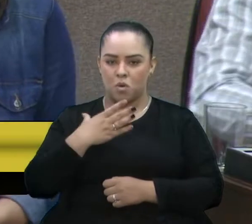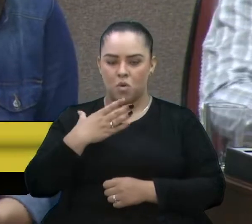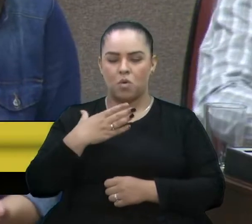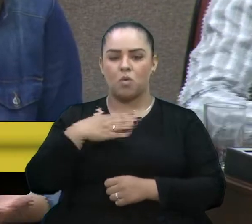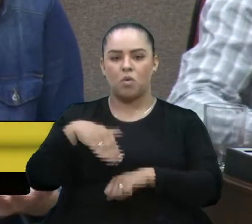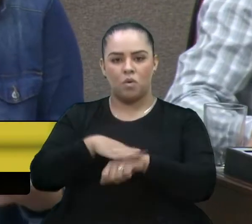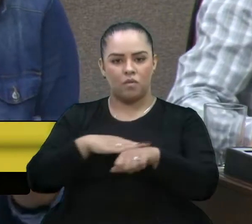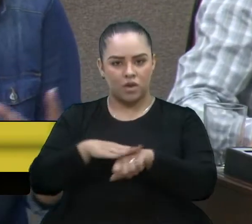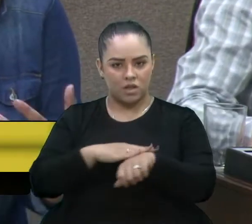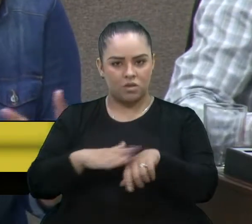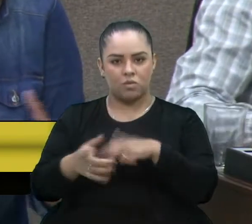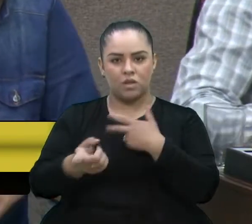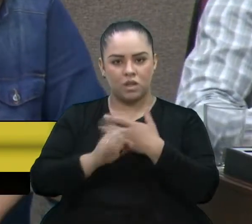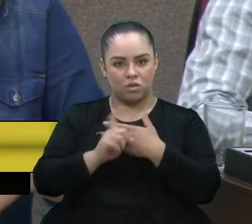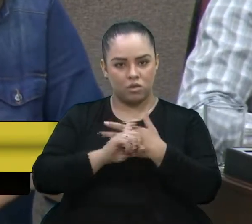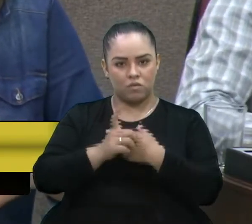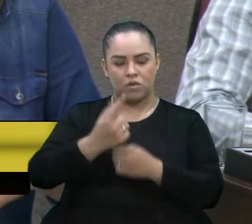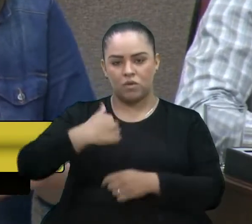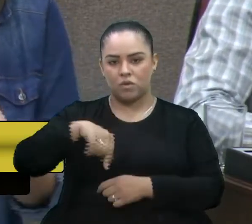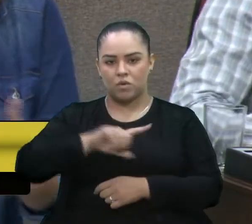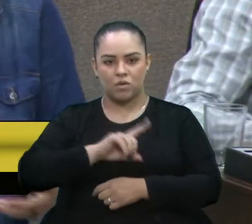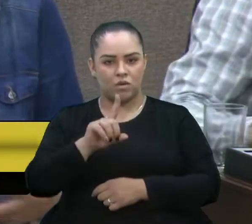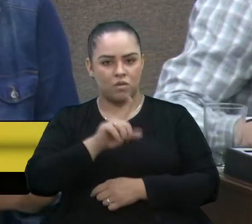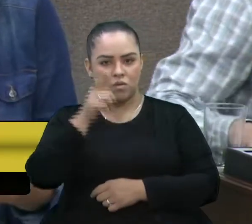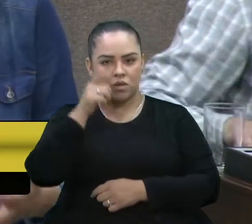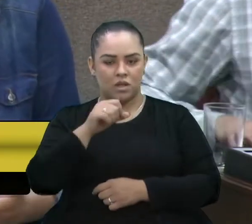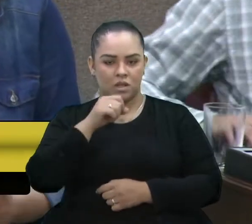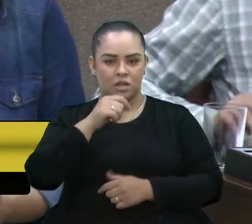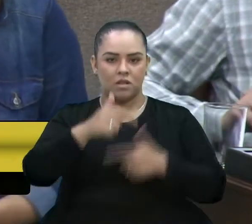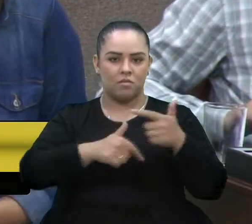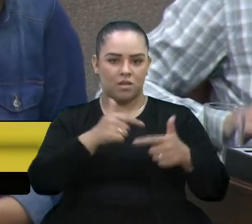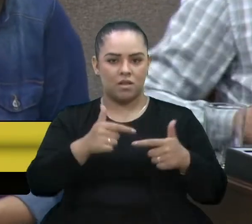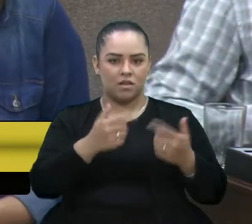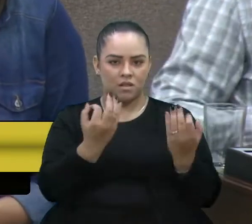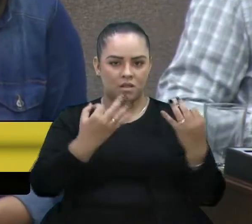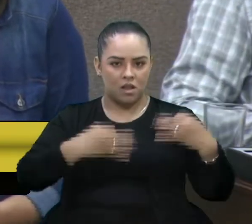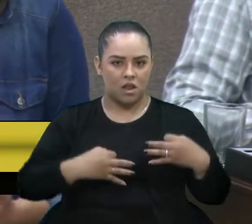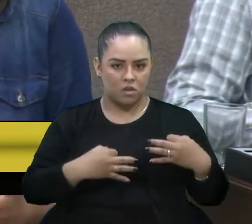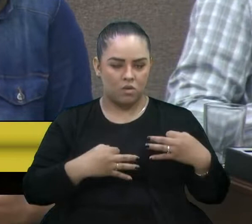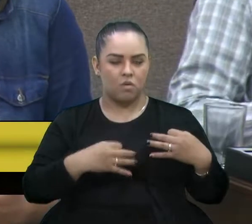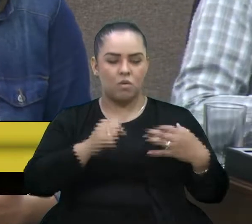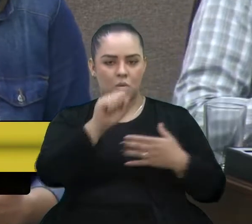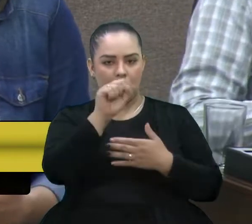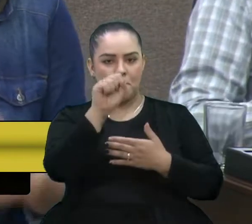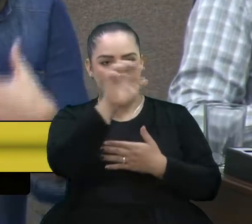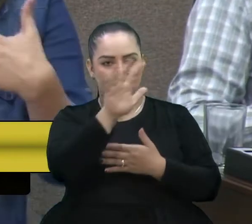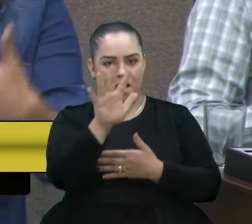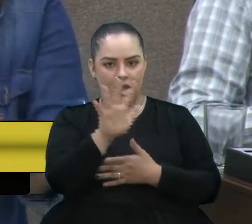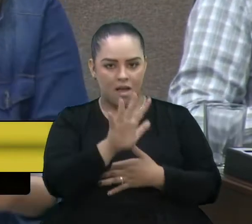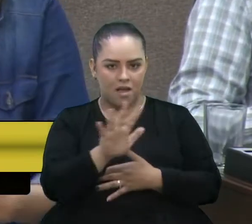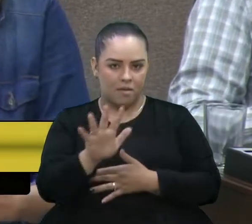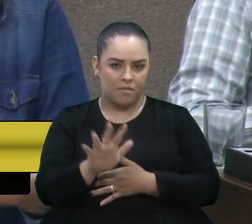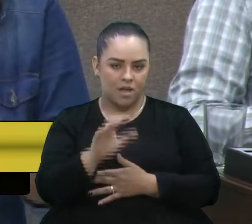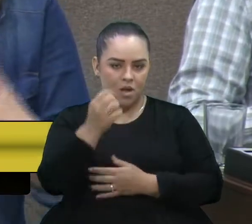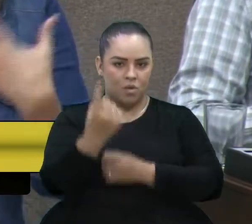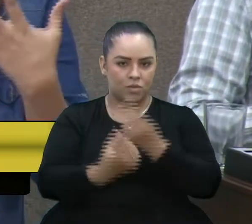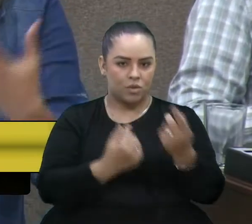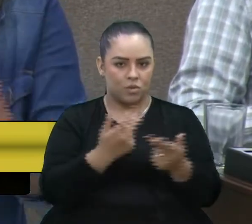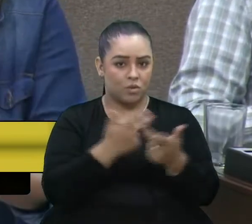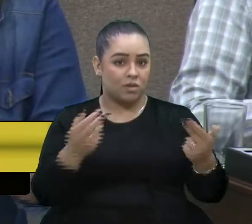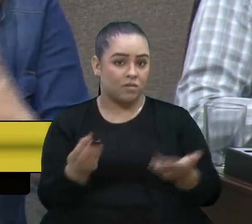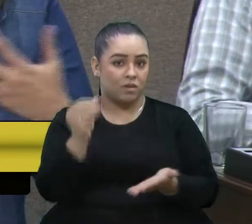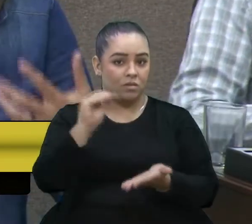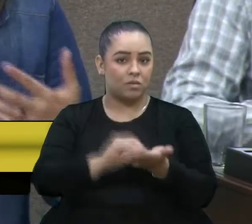executivo, e a gente não conseguir trabalhar em cima dos mapas da forma mais adequada, muitas coisas ficaram pendentes para